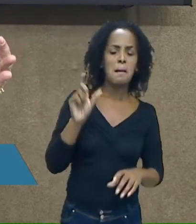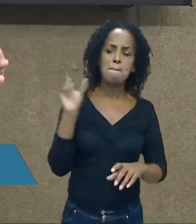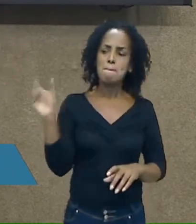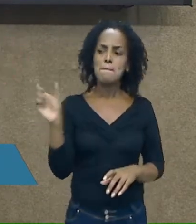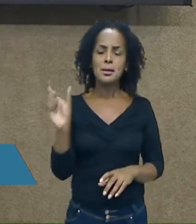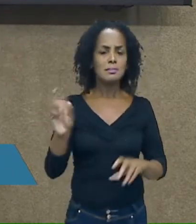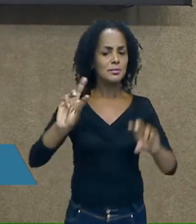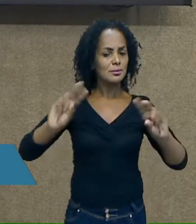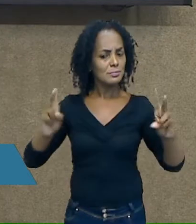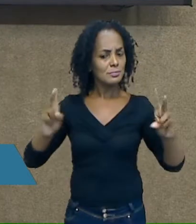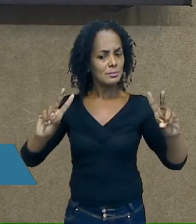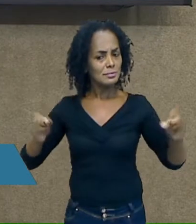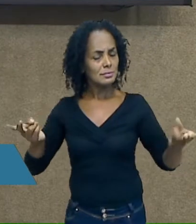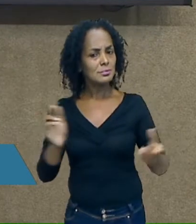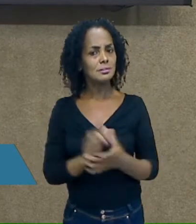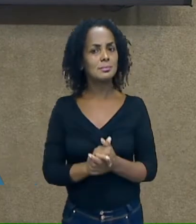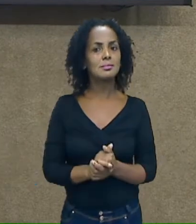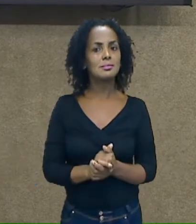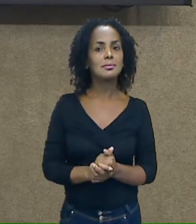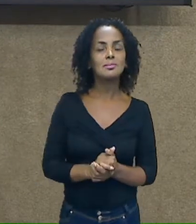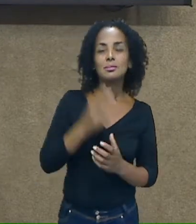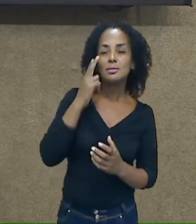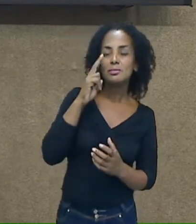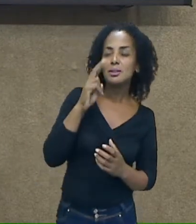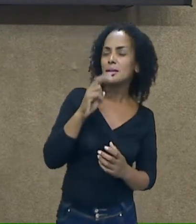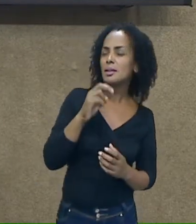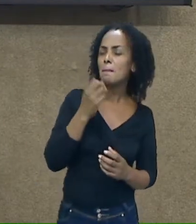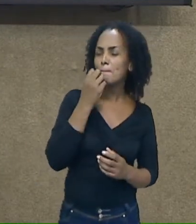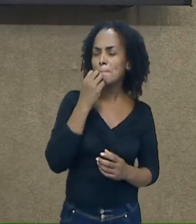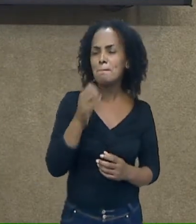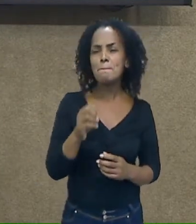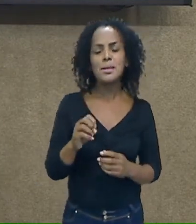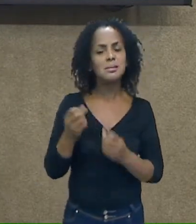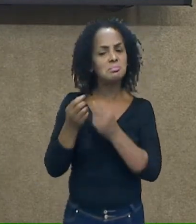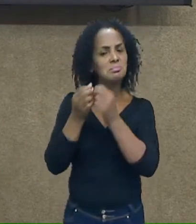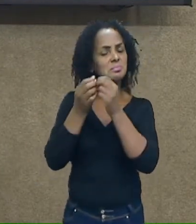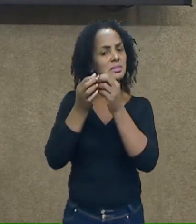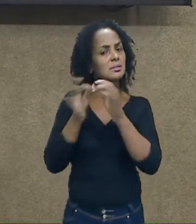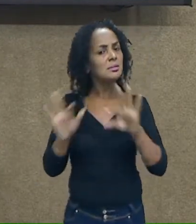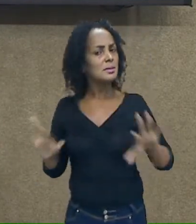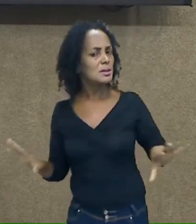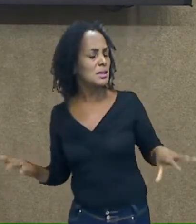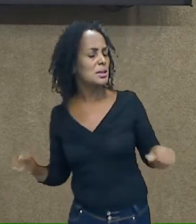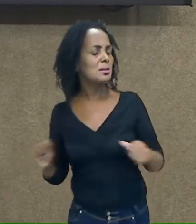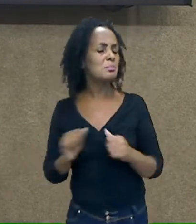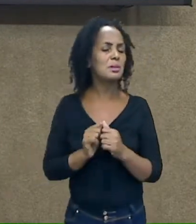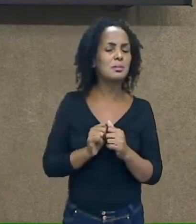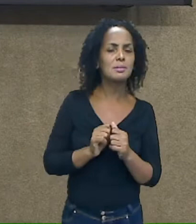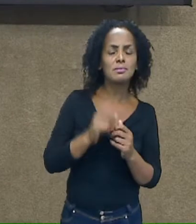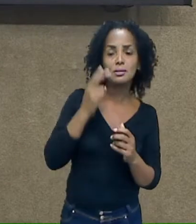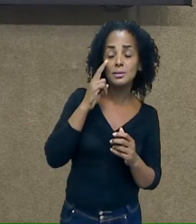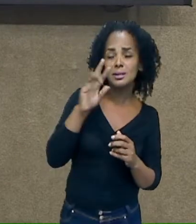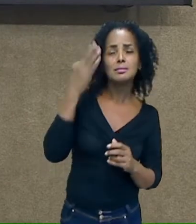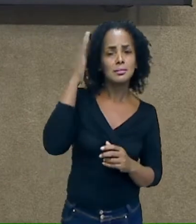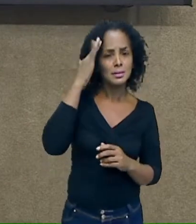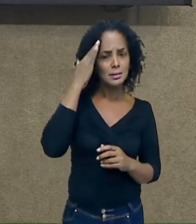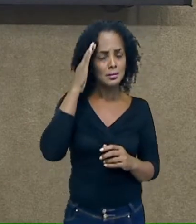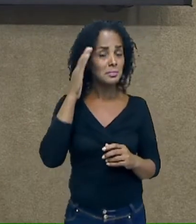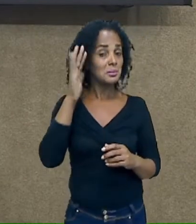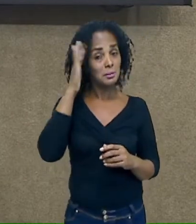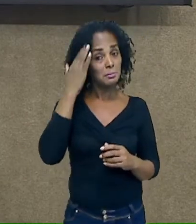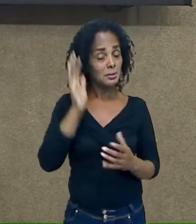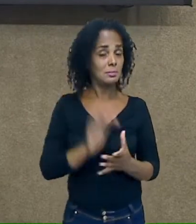não é mesmo? Mas você vai ver que é bem simplesinho e que vocês, inclusive, já têm acesso a essa informação e às vezes nem